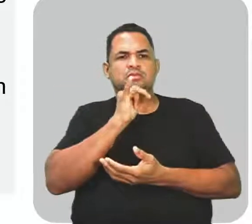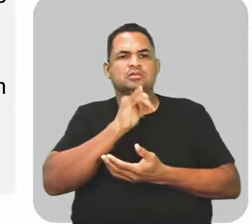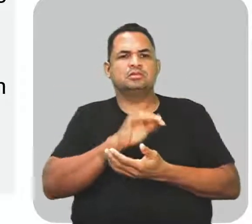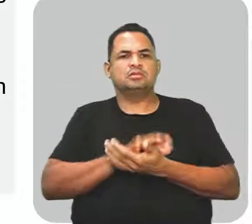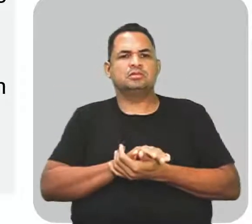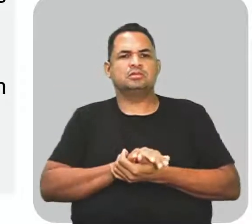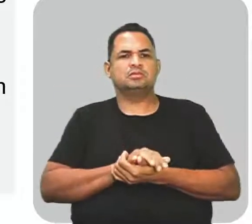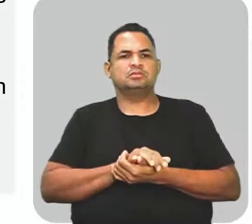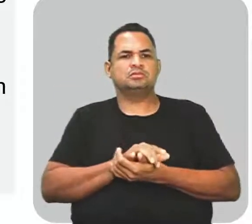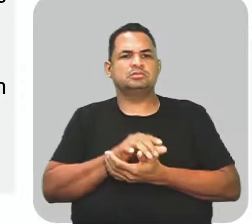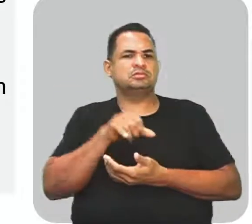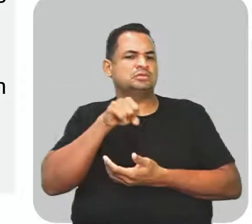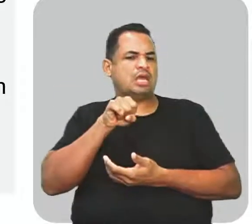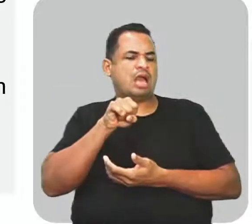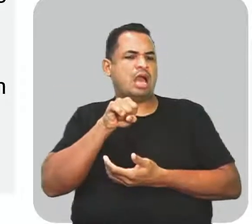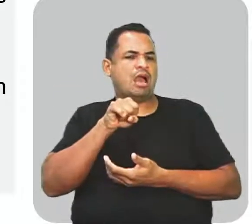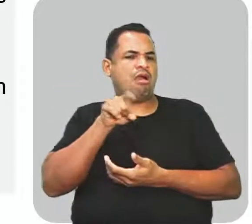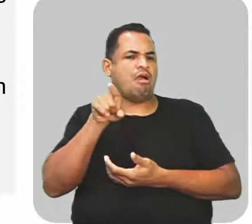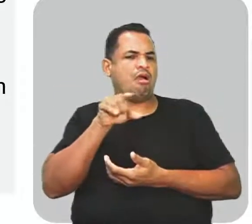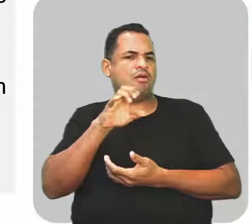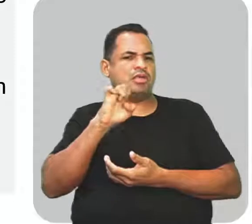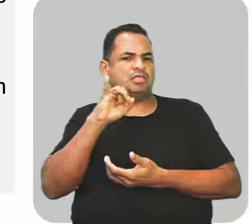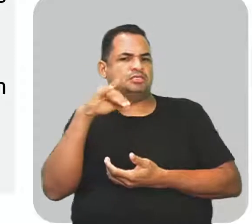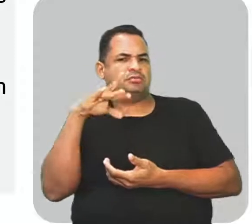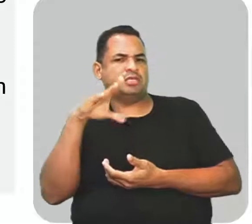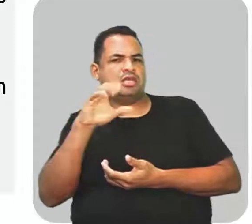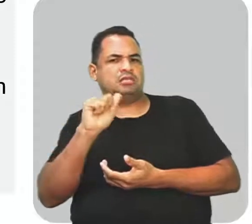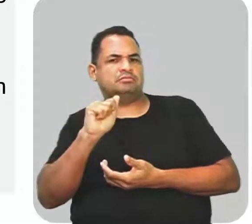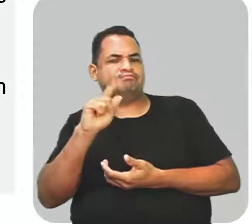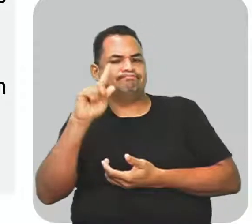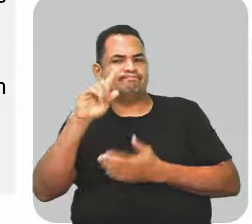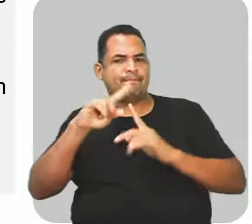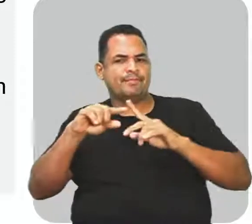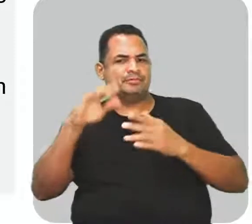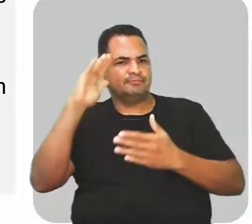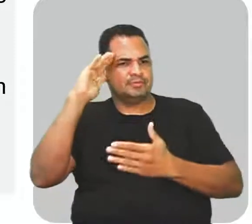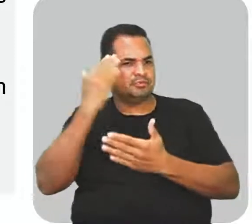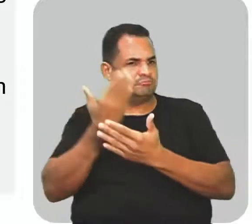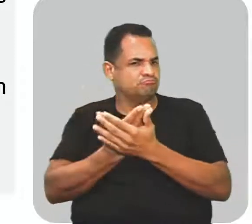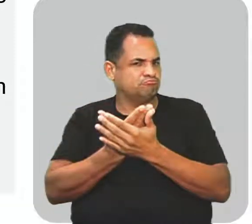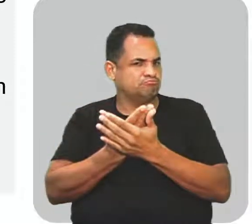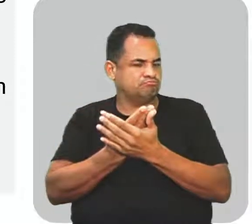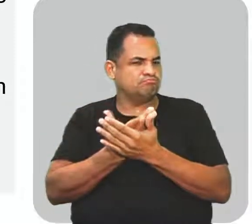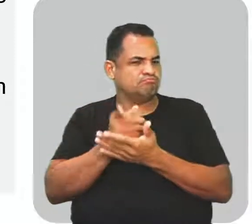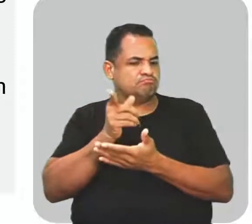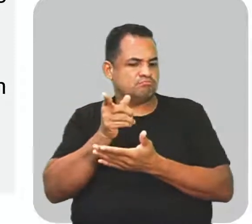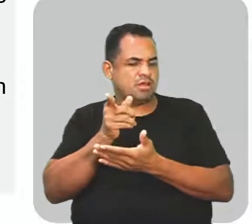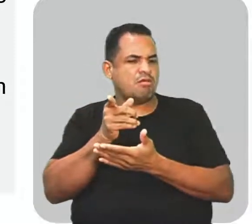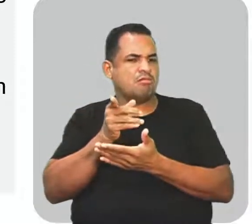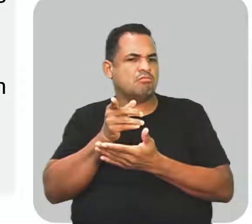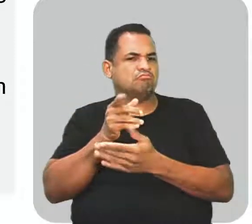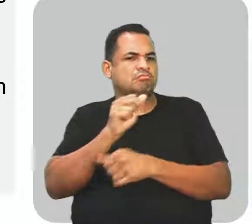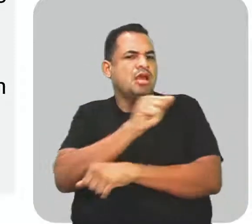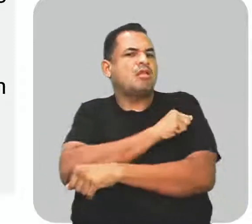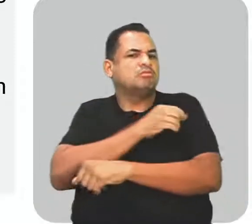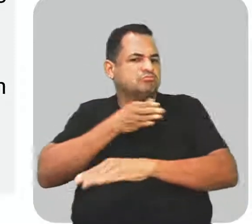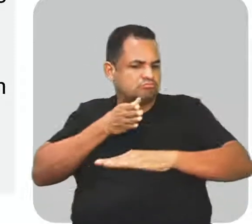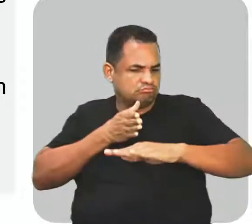São indisciplinados, mas acredito que meus alunos serão aprovados.